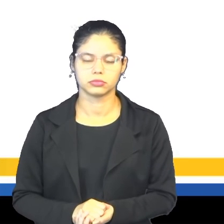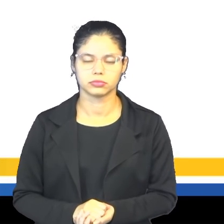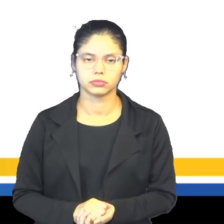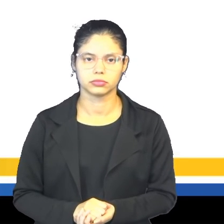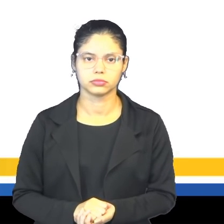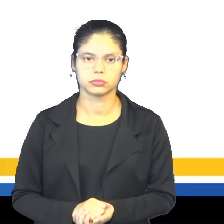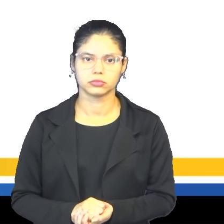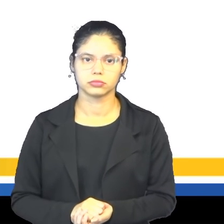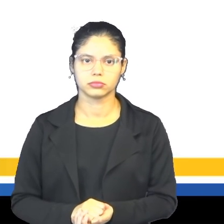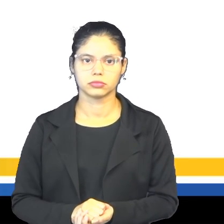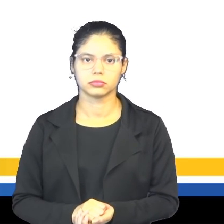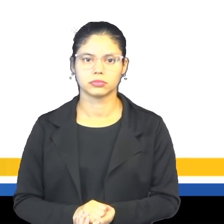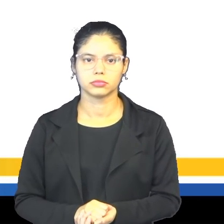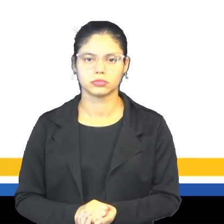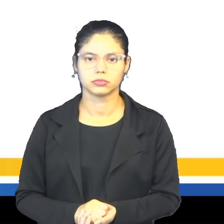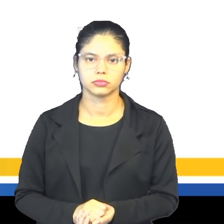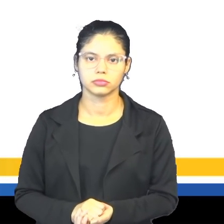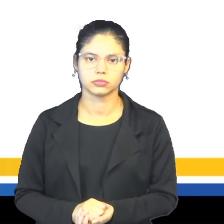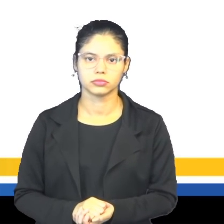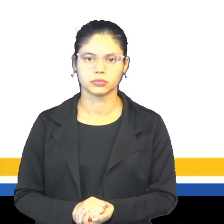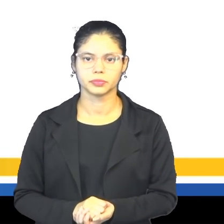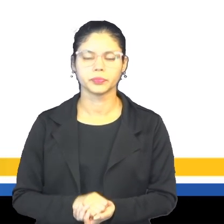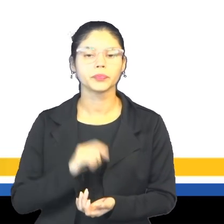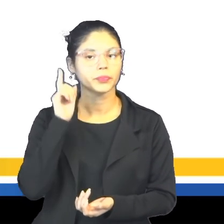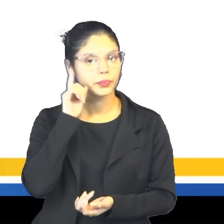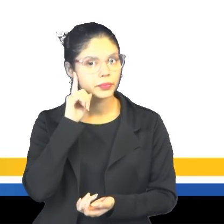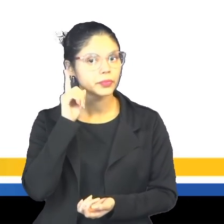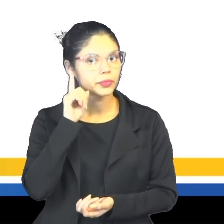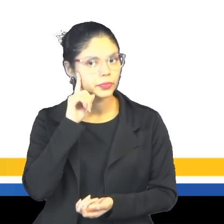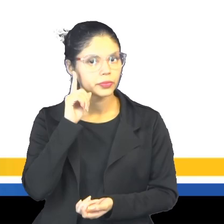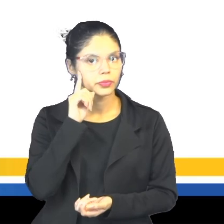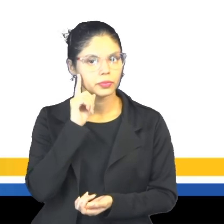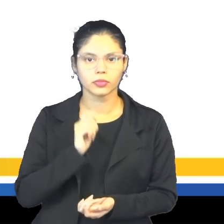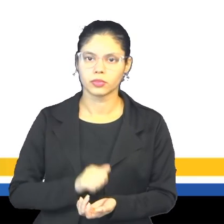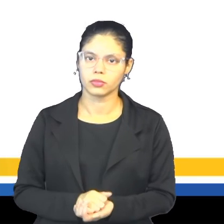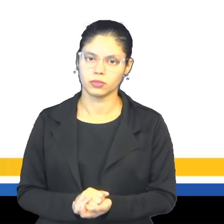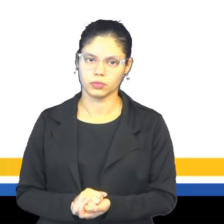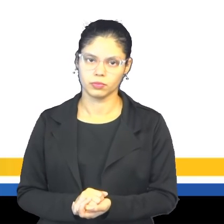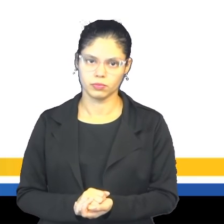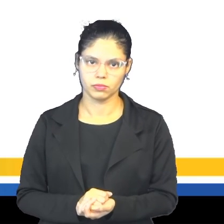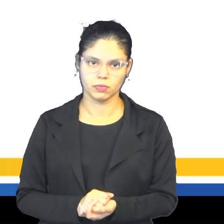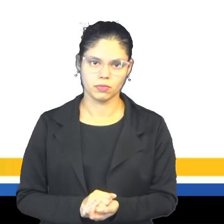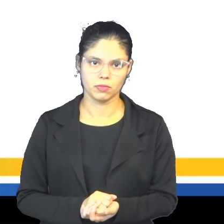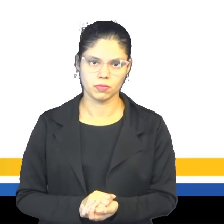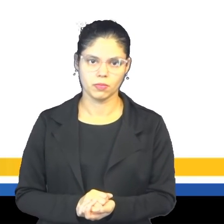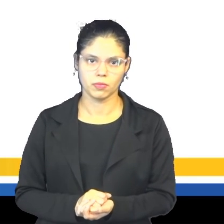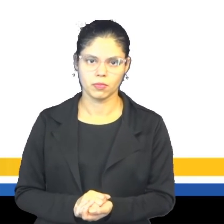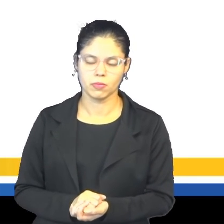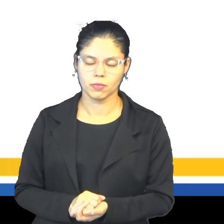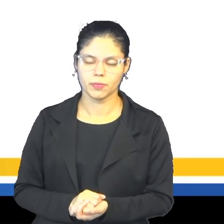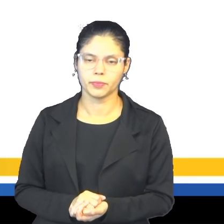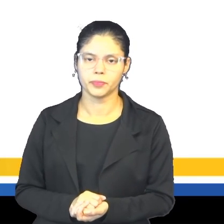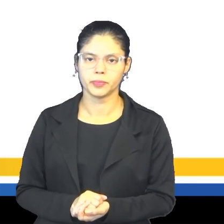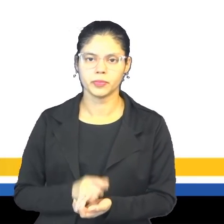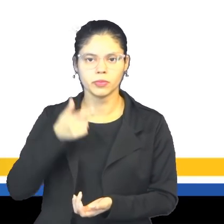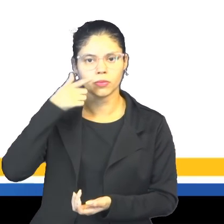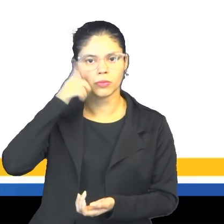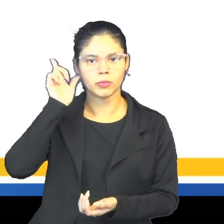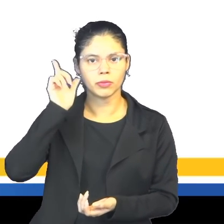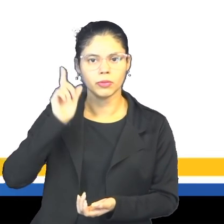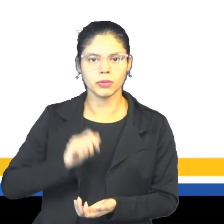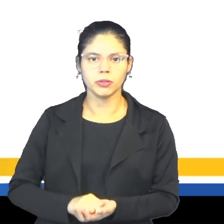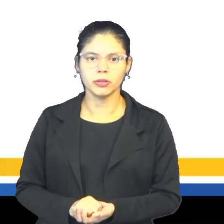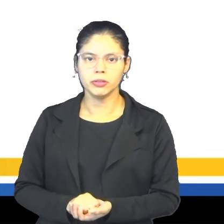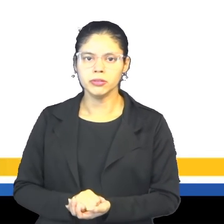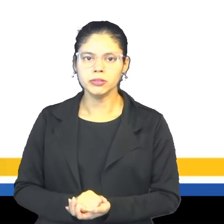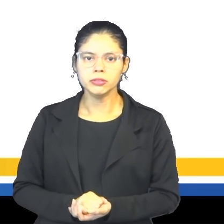every hour, no caso, né, toda hora. E na letra D, yesterday, ontem.